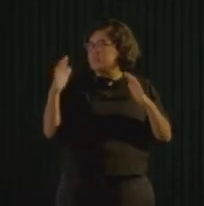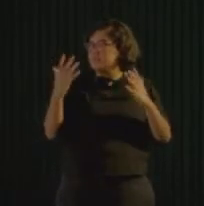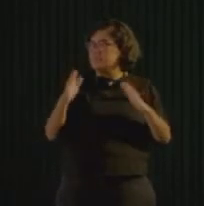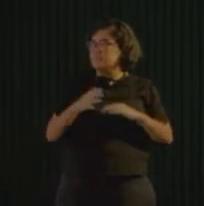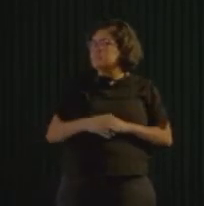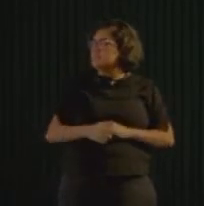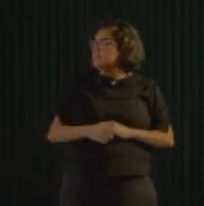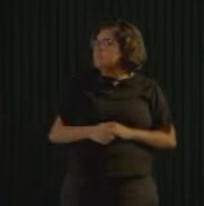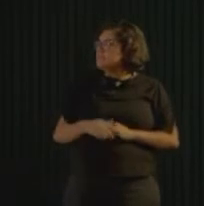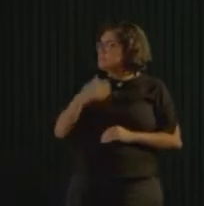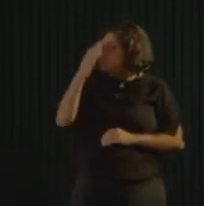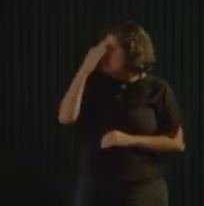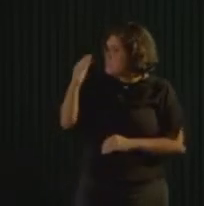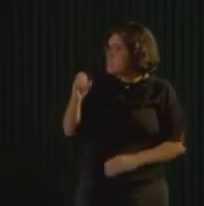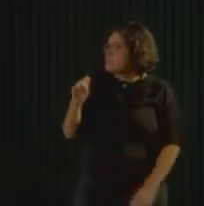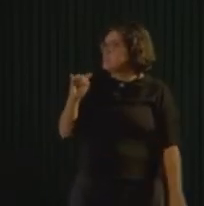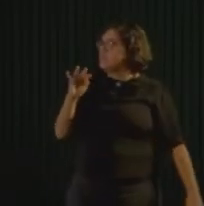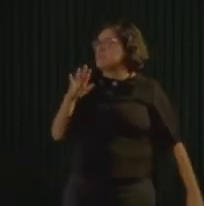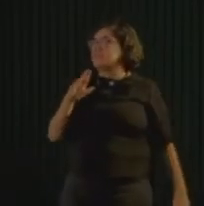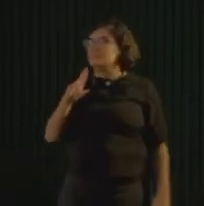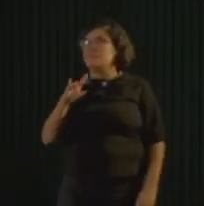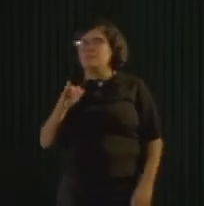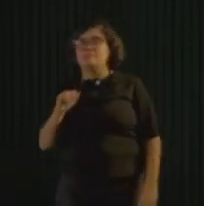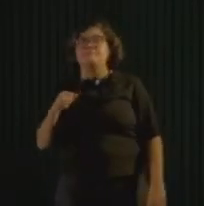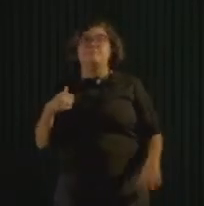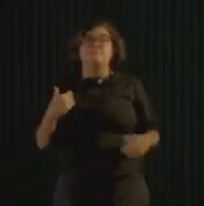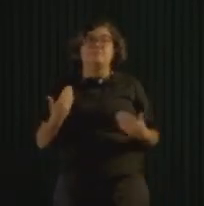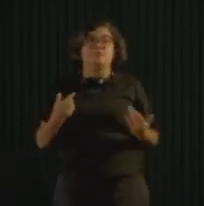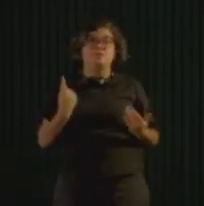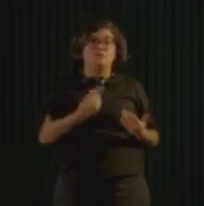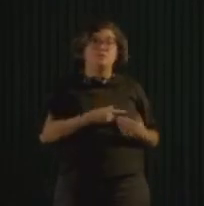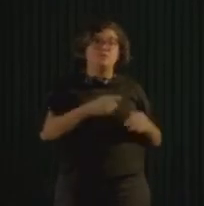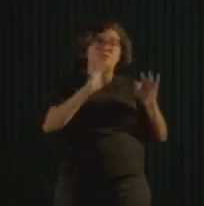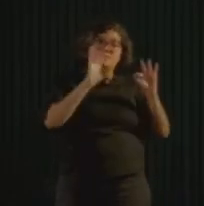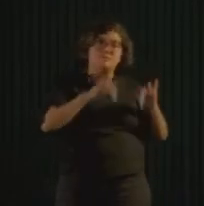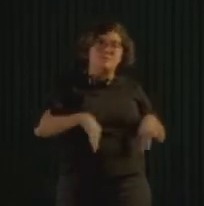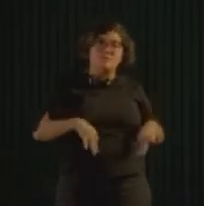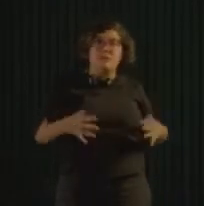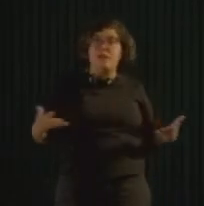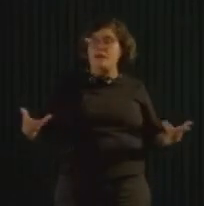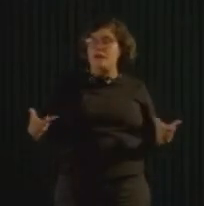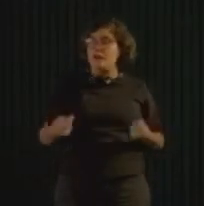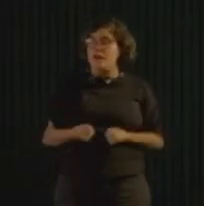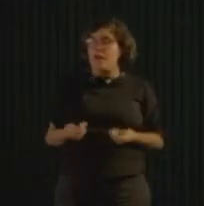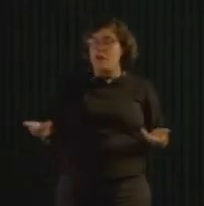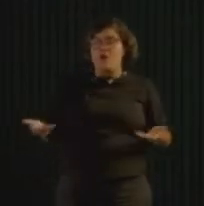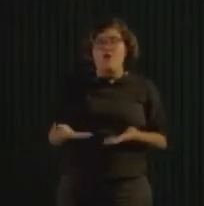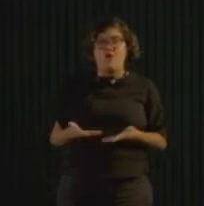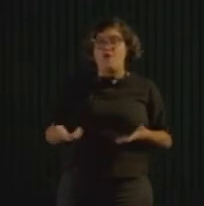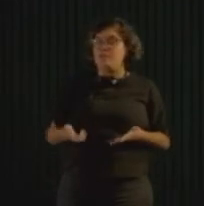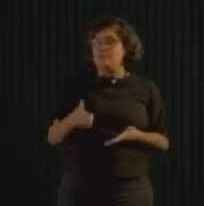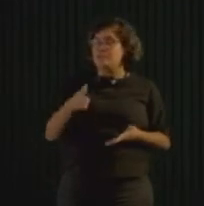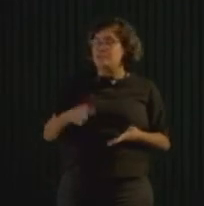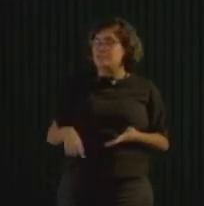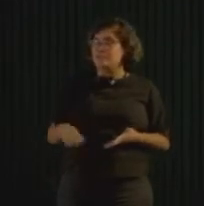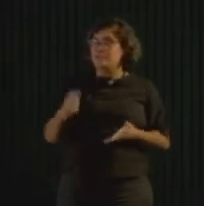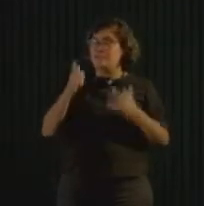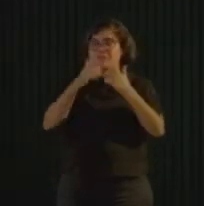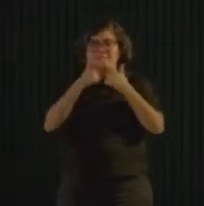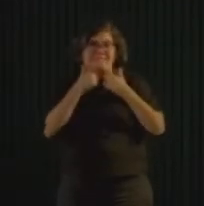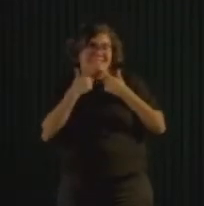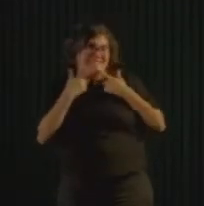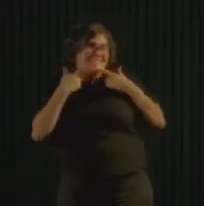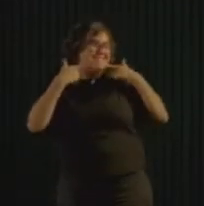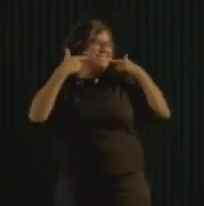Muito obrigado, Stefania. Gente, então a gente encerra com chave de ouro. Novamente eu estou rindo daqui até aqui, com essa